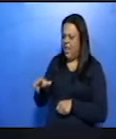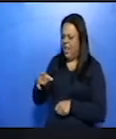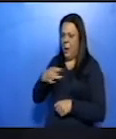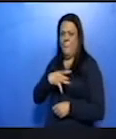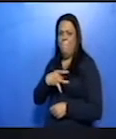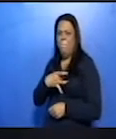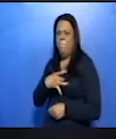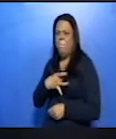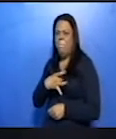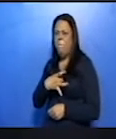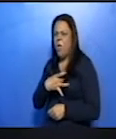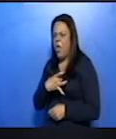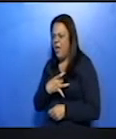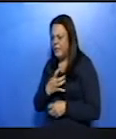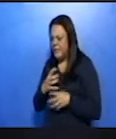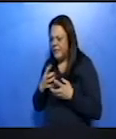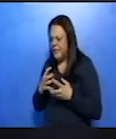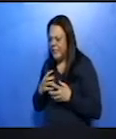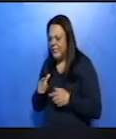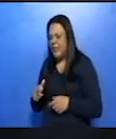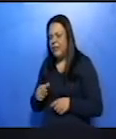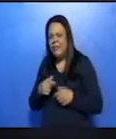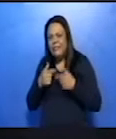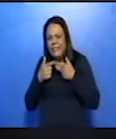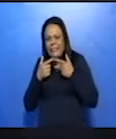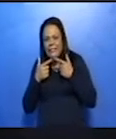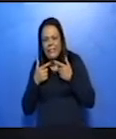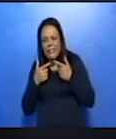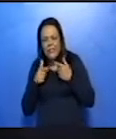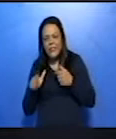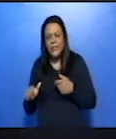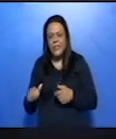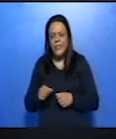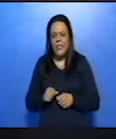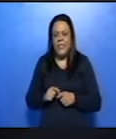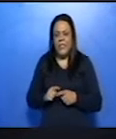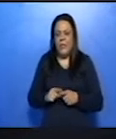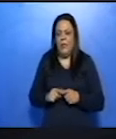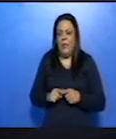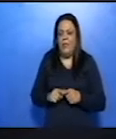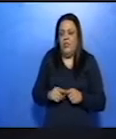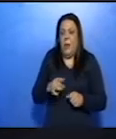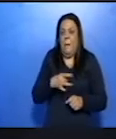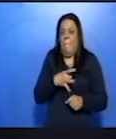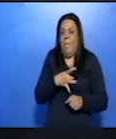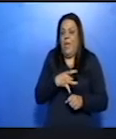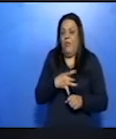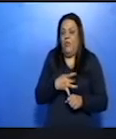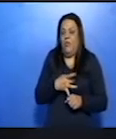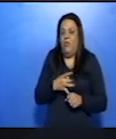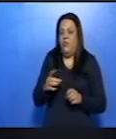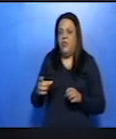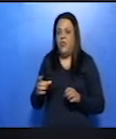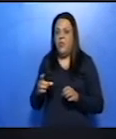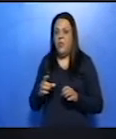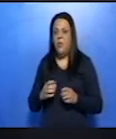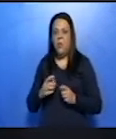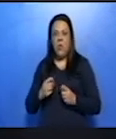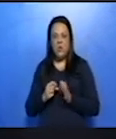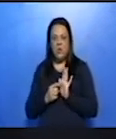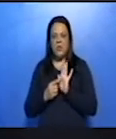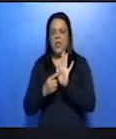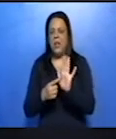Tinha medo. Depois sorriu amarelo e, em todo caso, repugnava-lhe a ideia de recuar. Foi andando.